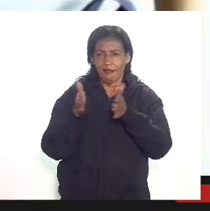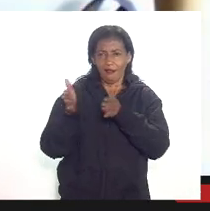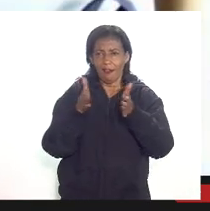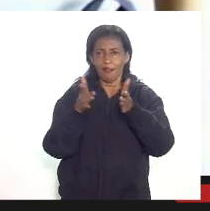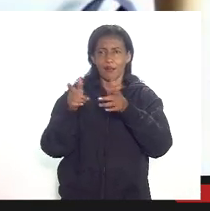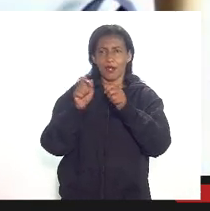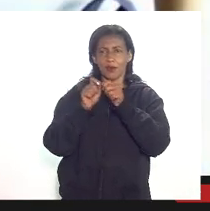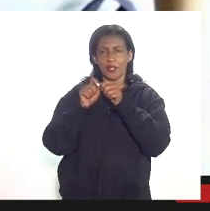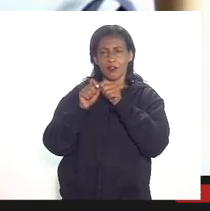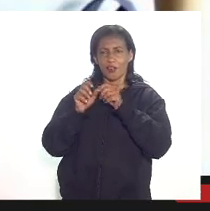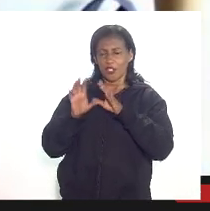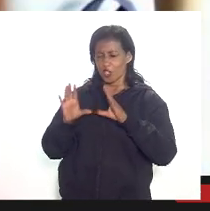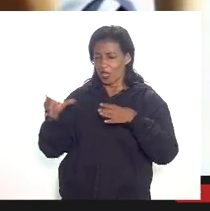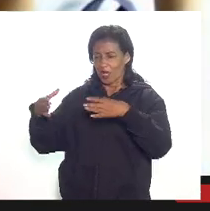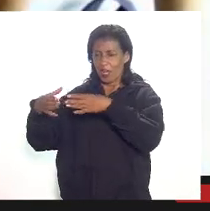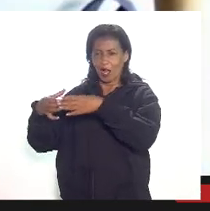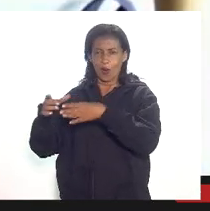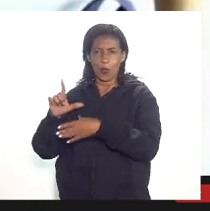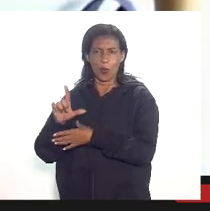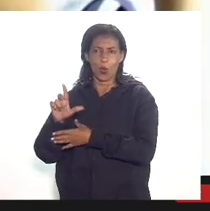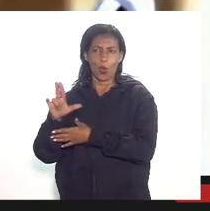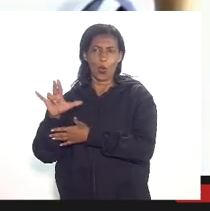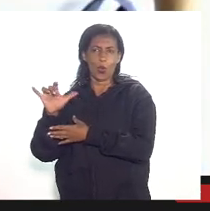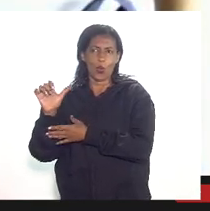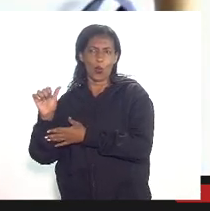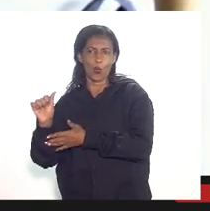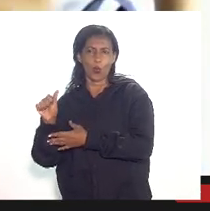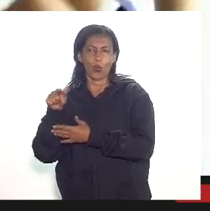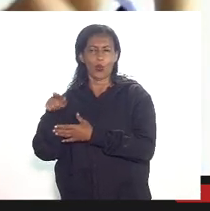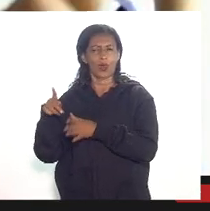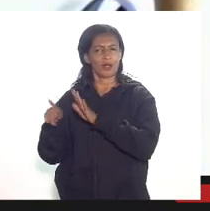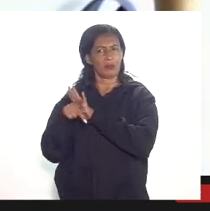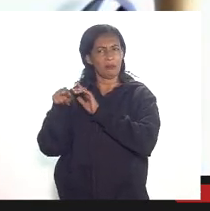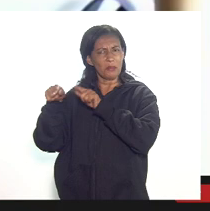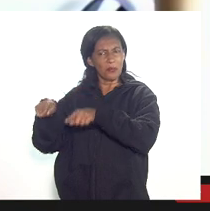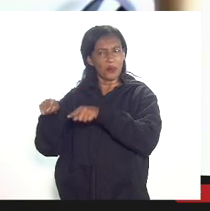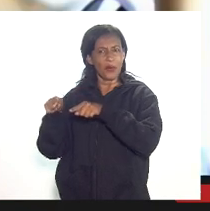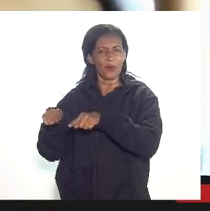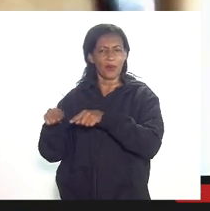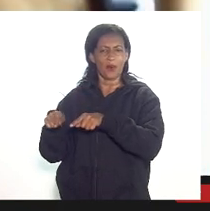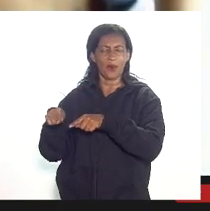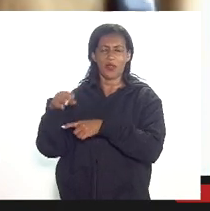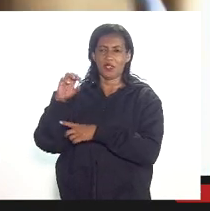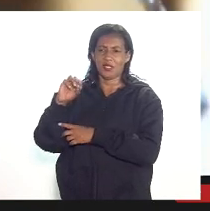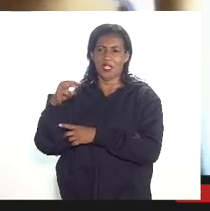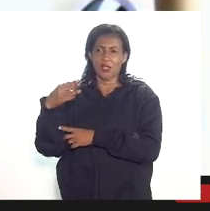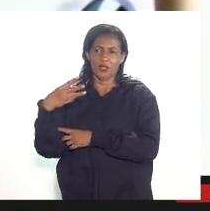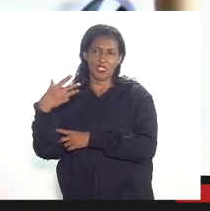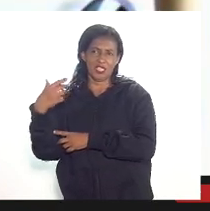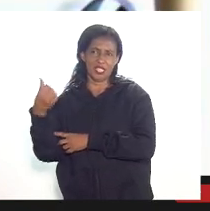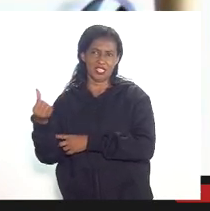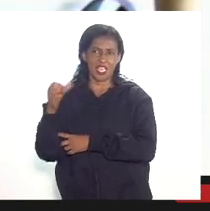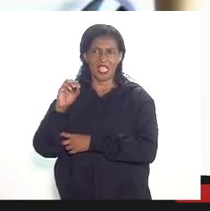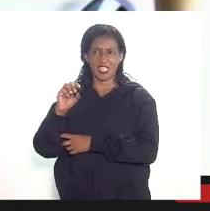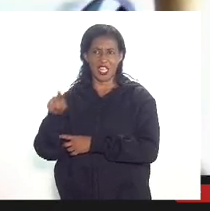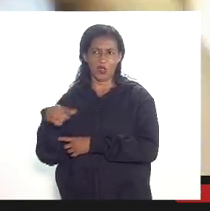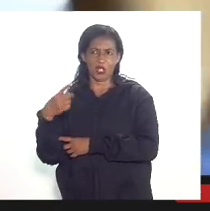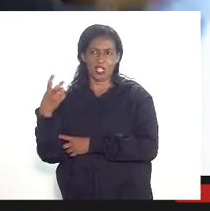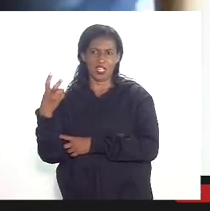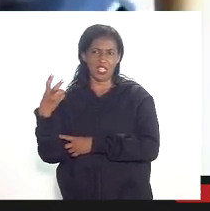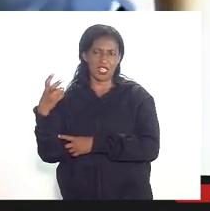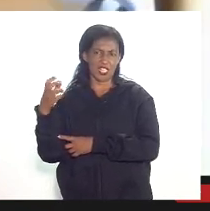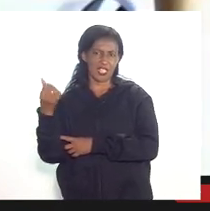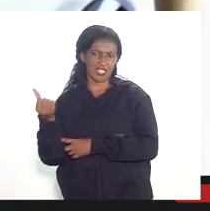de Lula que tem ali uma alíquota efetiva de 0.36 0.37 0.35